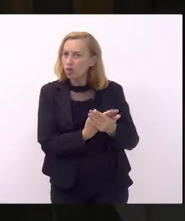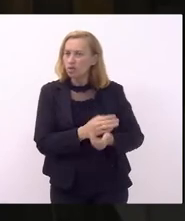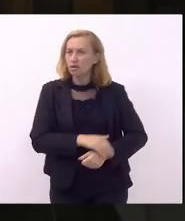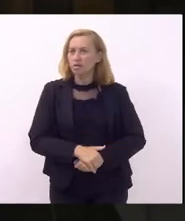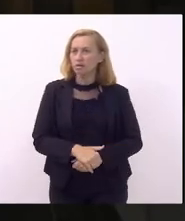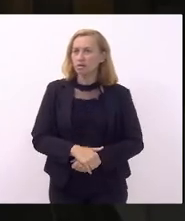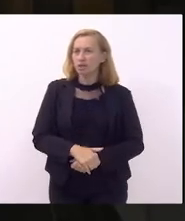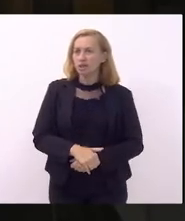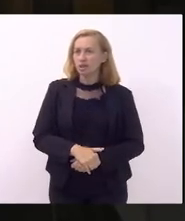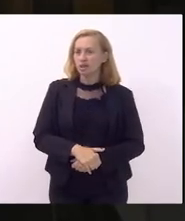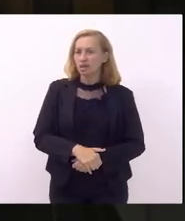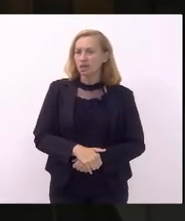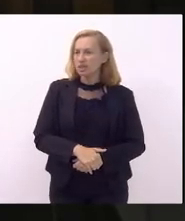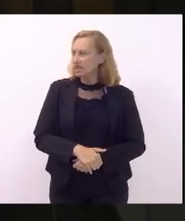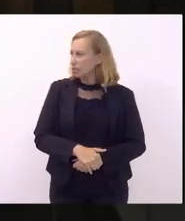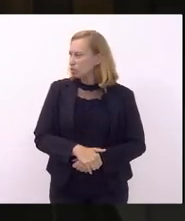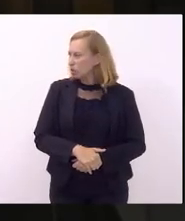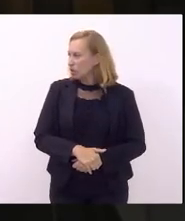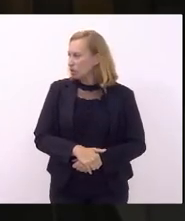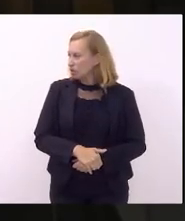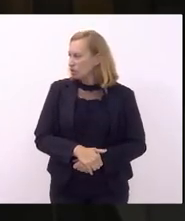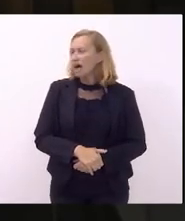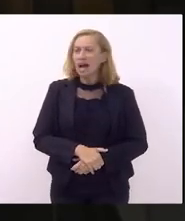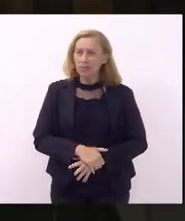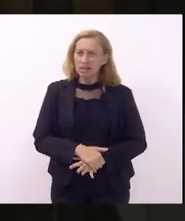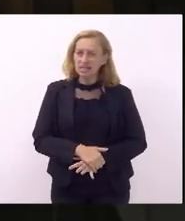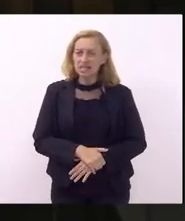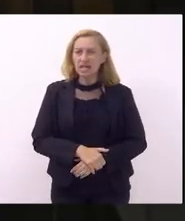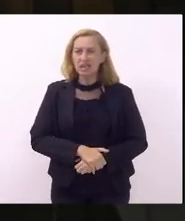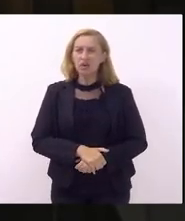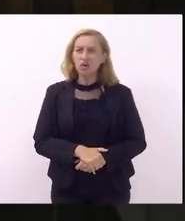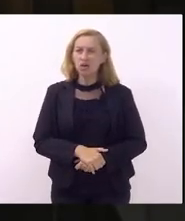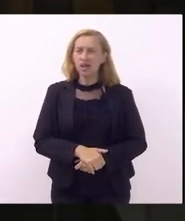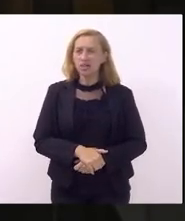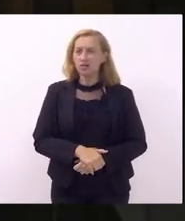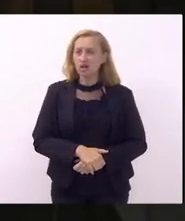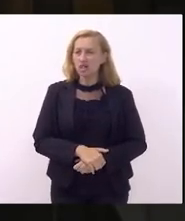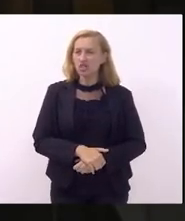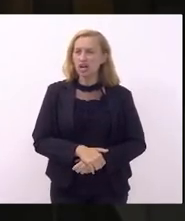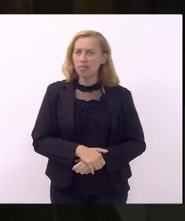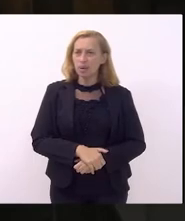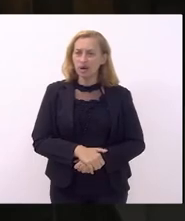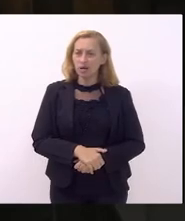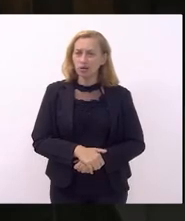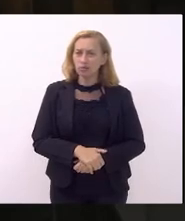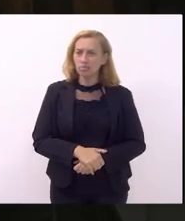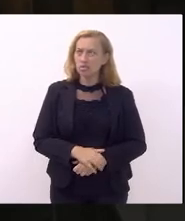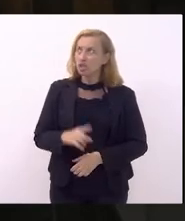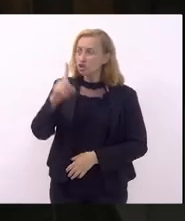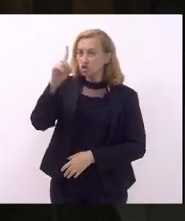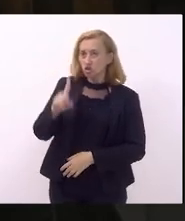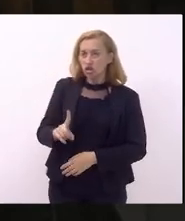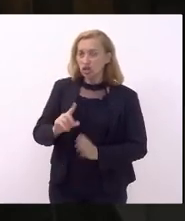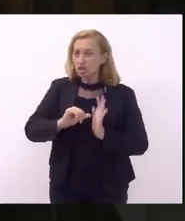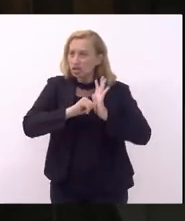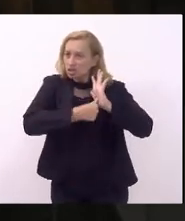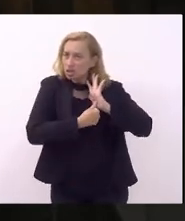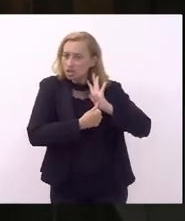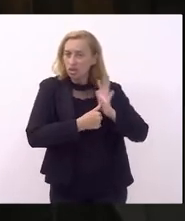isso é um absurdo isso é inconstitucional isso nega o direito à identidade